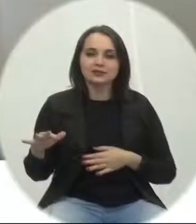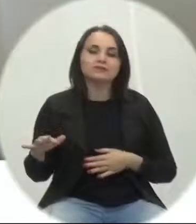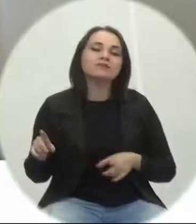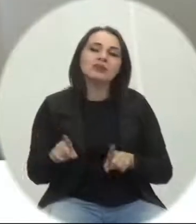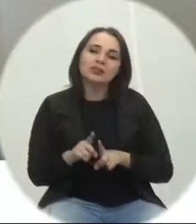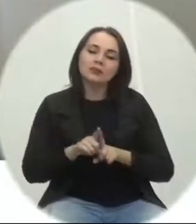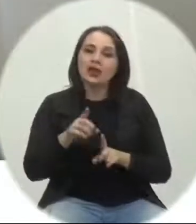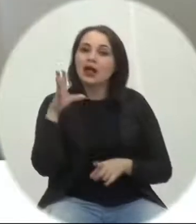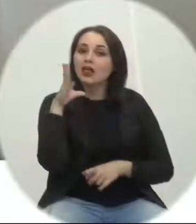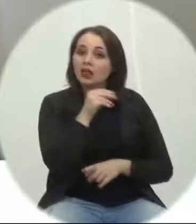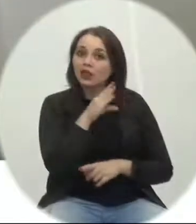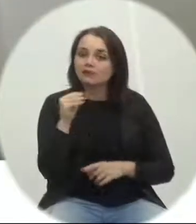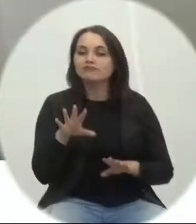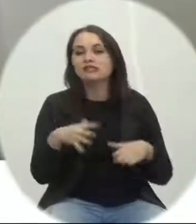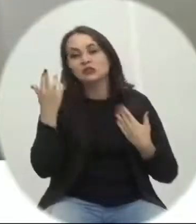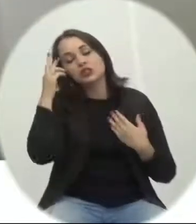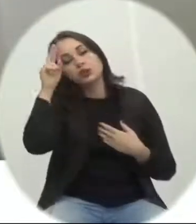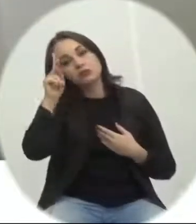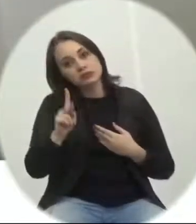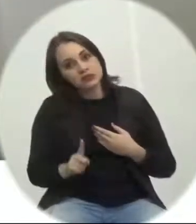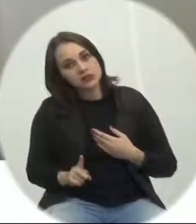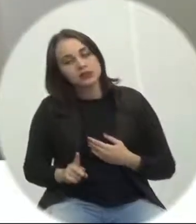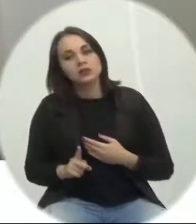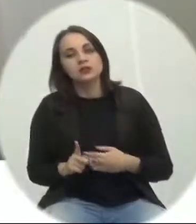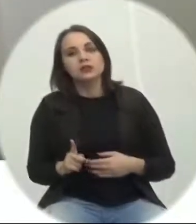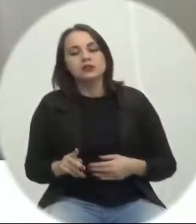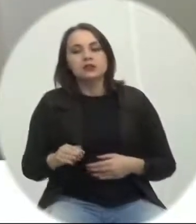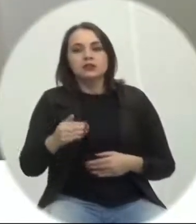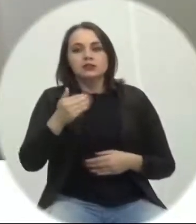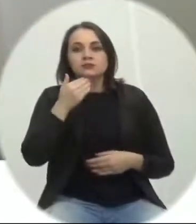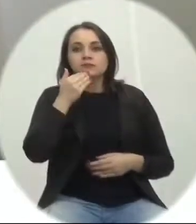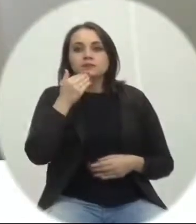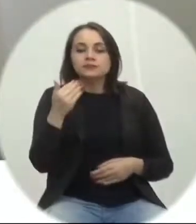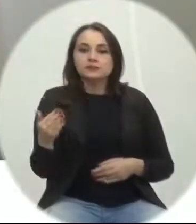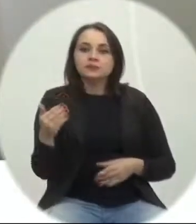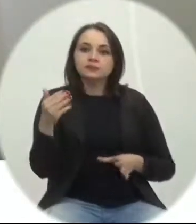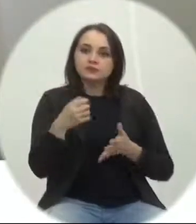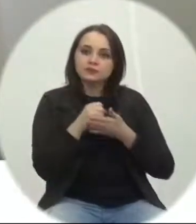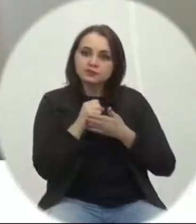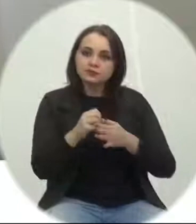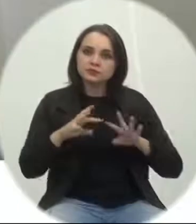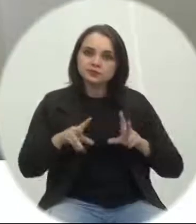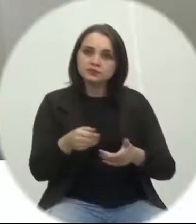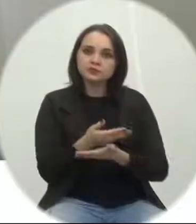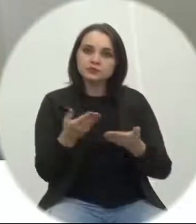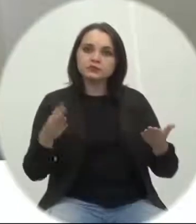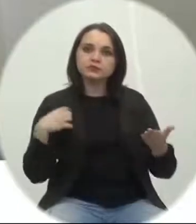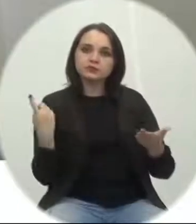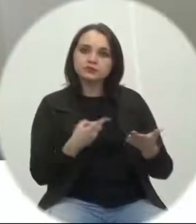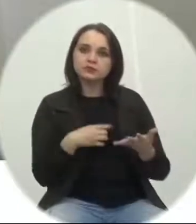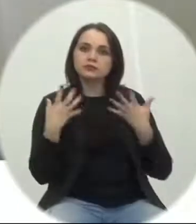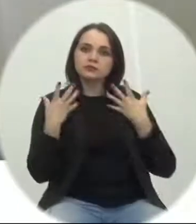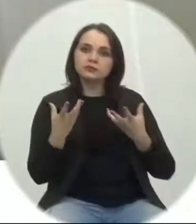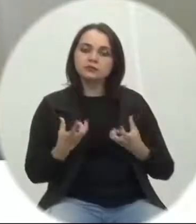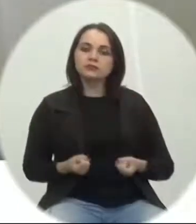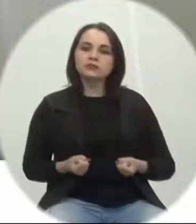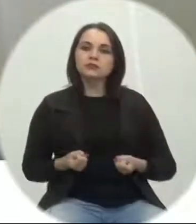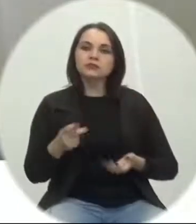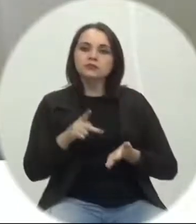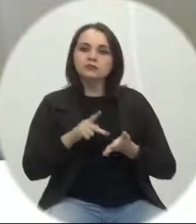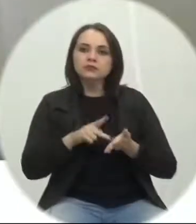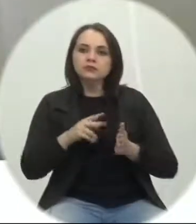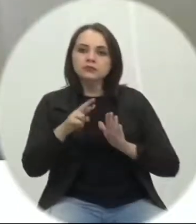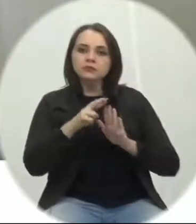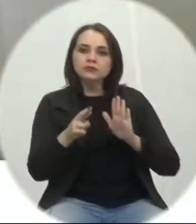adolescentes senhor presidente peço o apoio de todos aí para nós aprovarmos esse